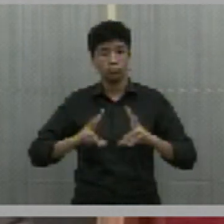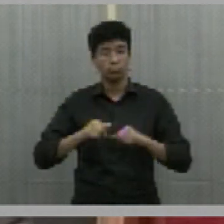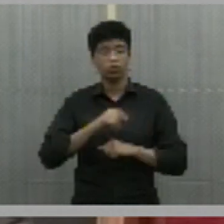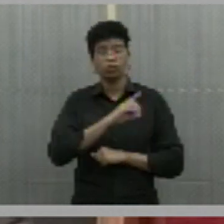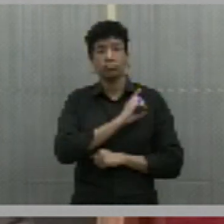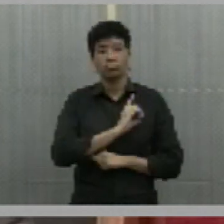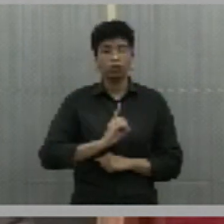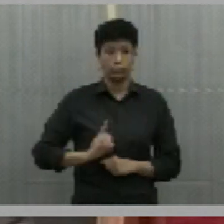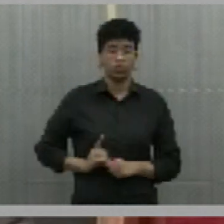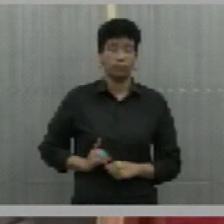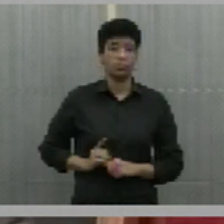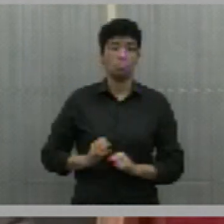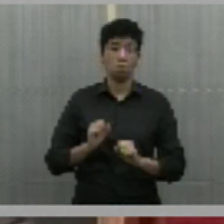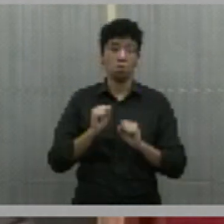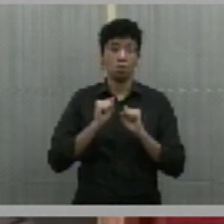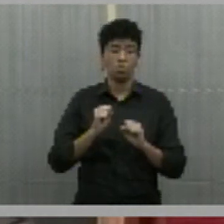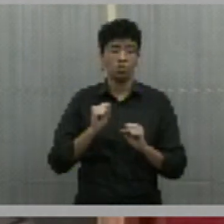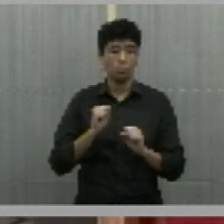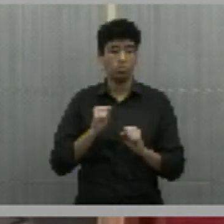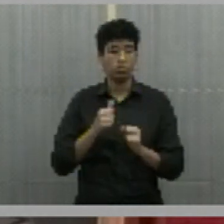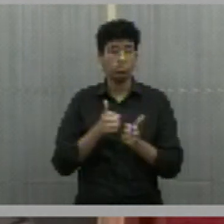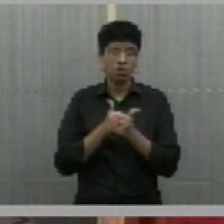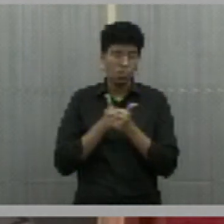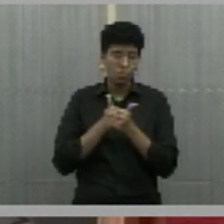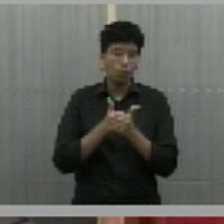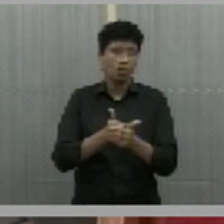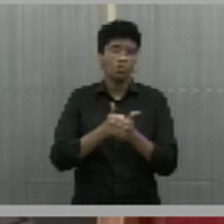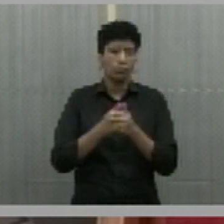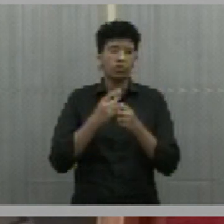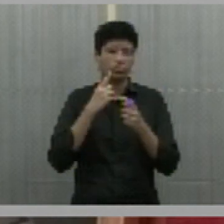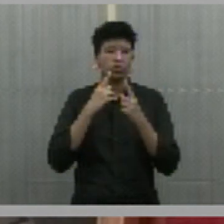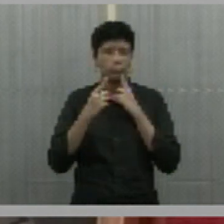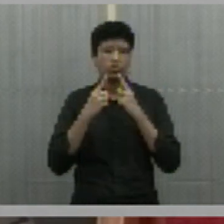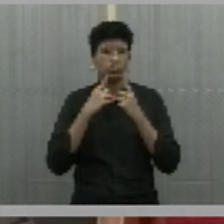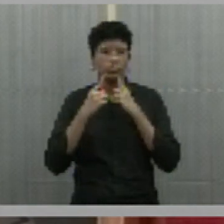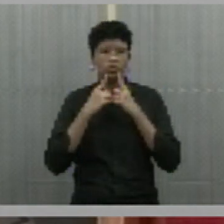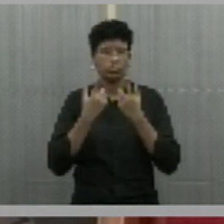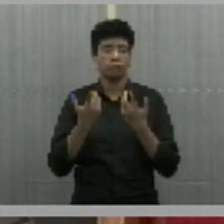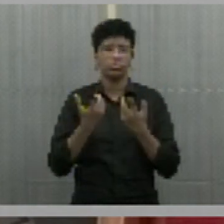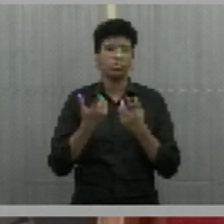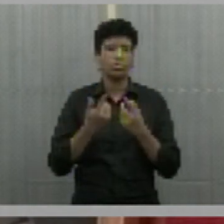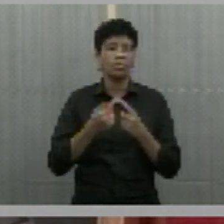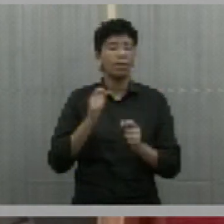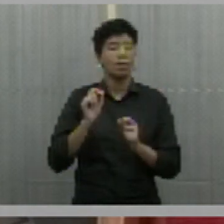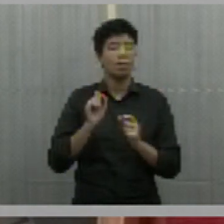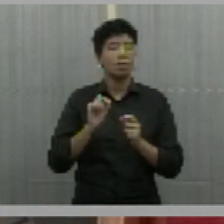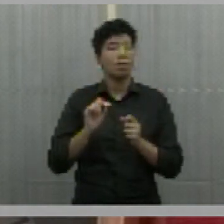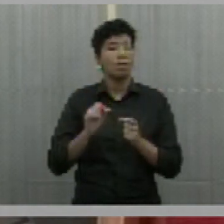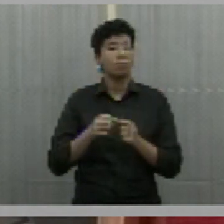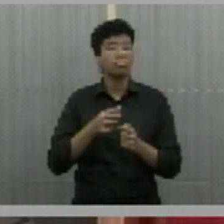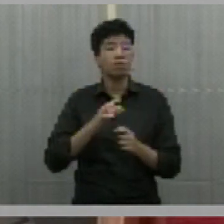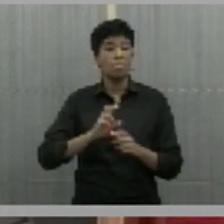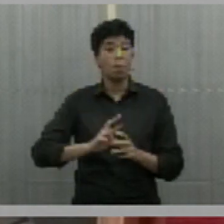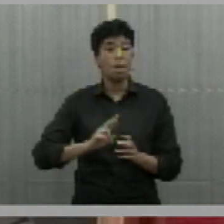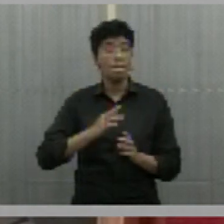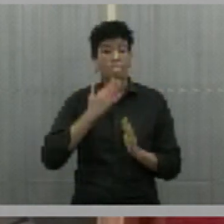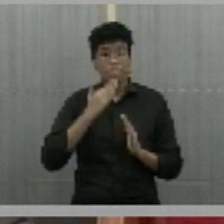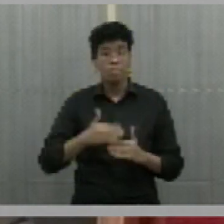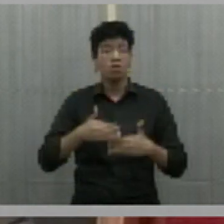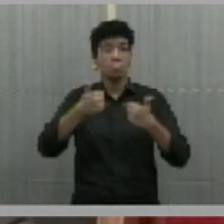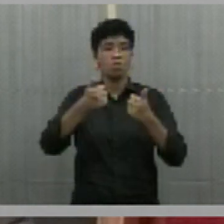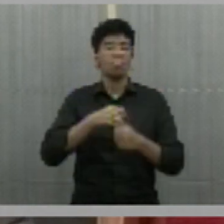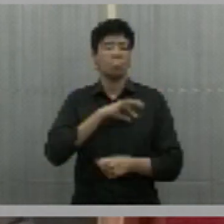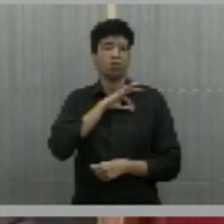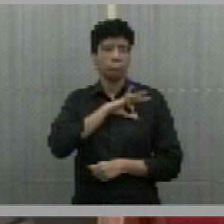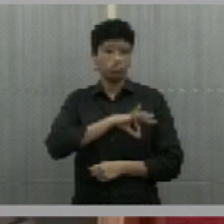demais parlamentares possam acompanhar essa discussão do reajuste salarial para os professores da rede